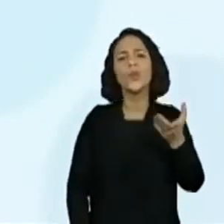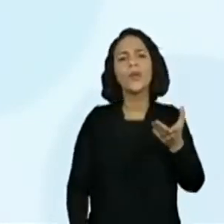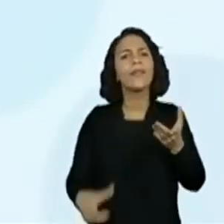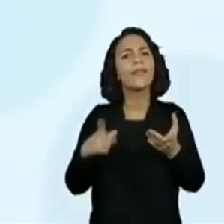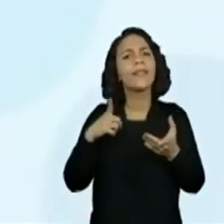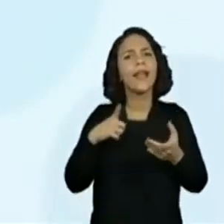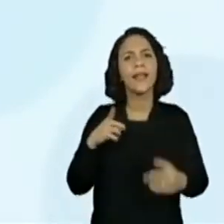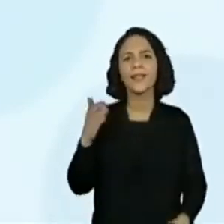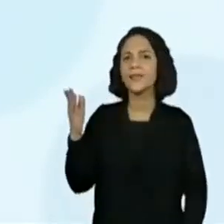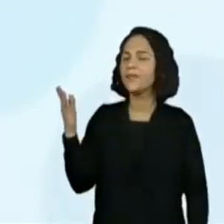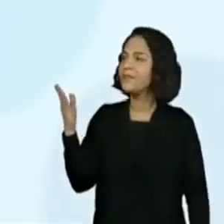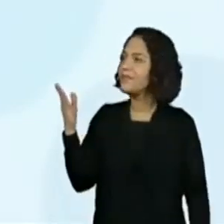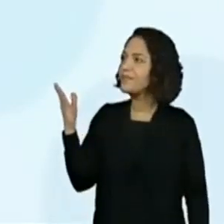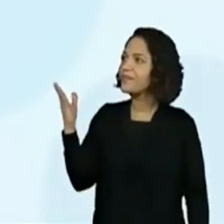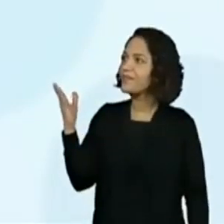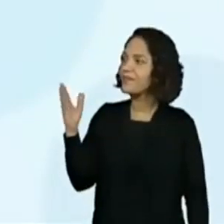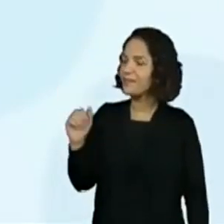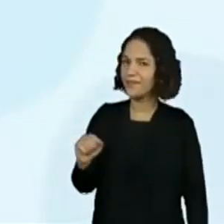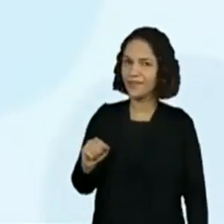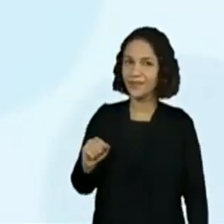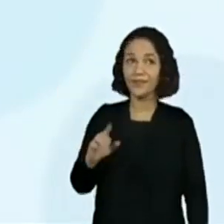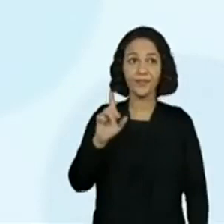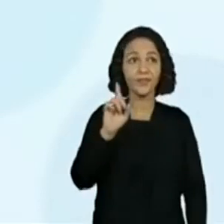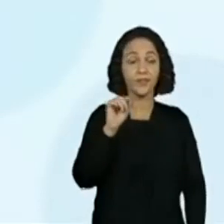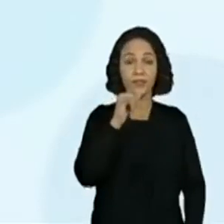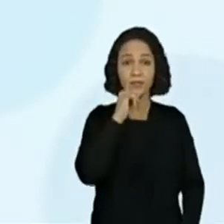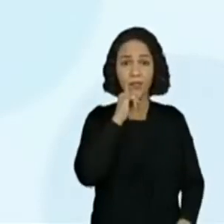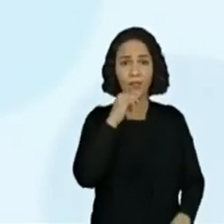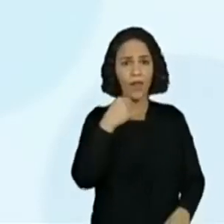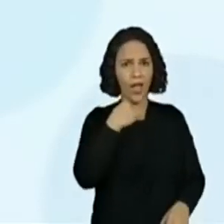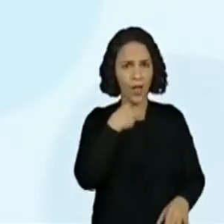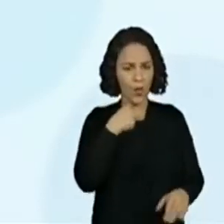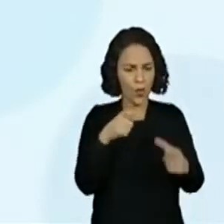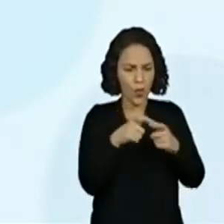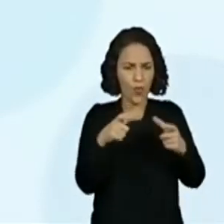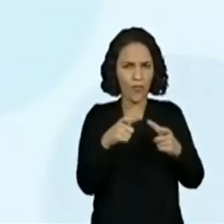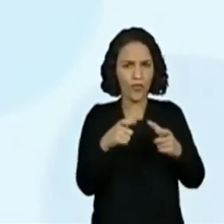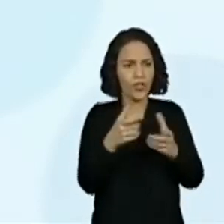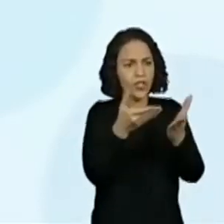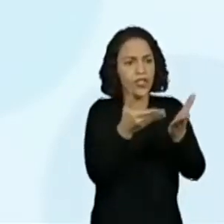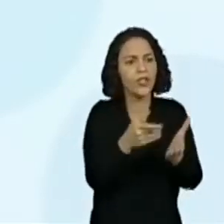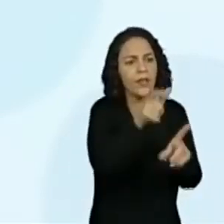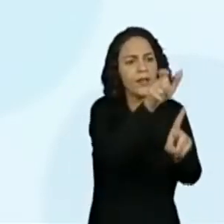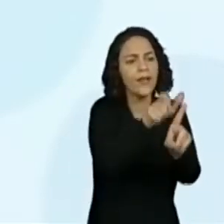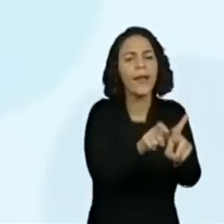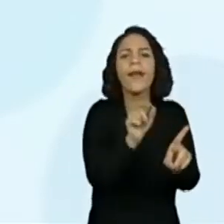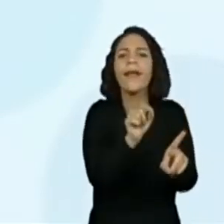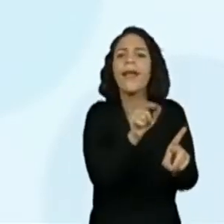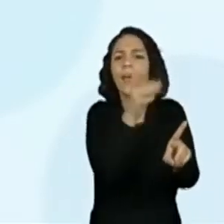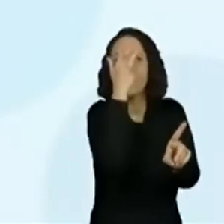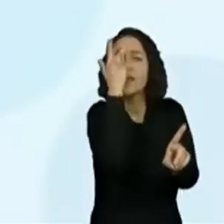convite. Para quem foi escrito o convite? Então, eu vou fazer a marcação, vou marcar texto, a leitura.